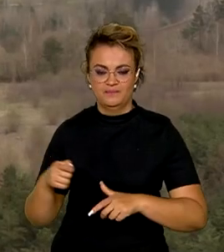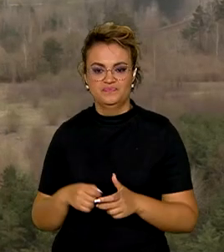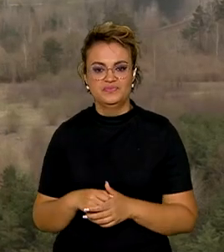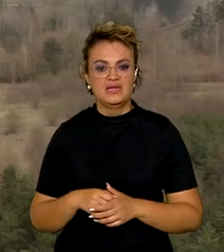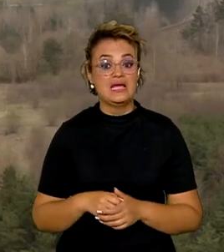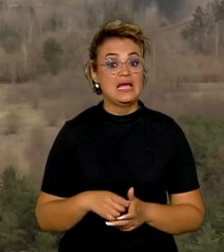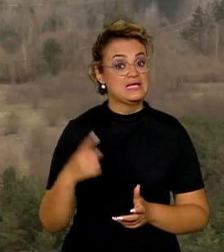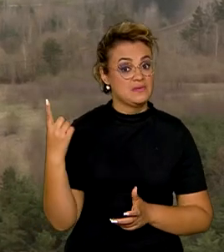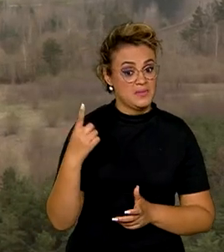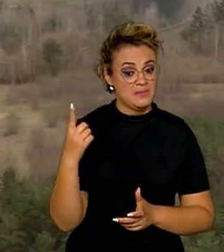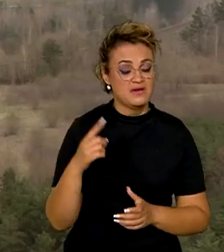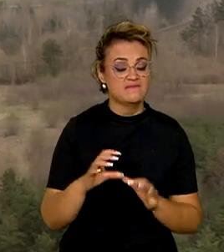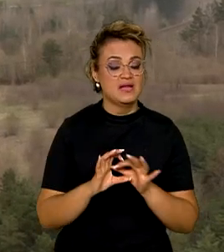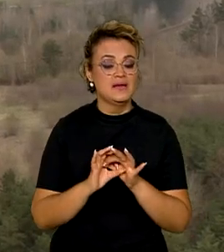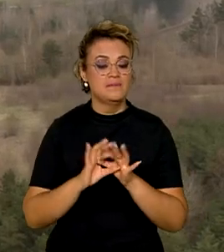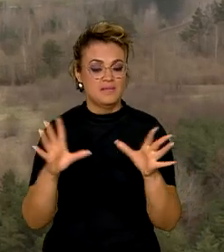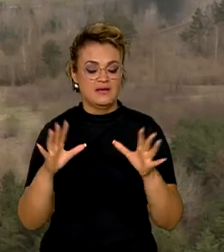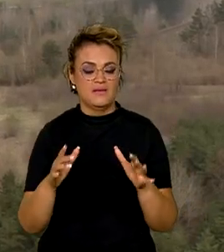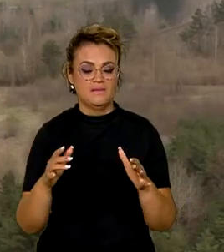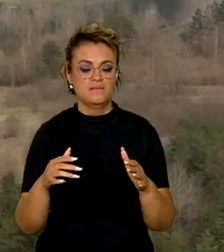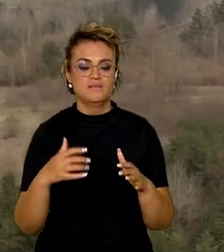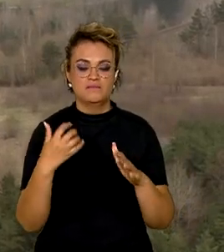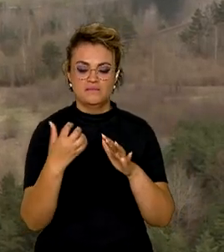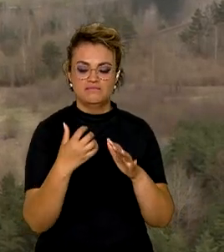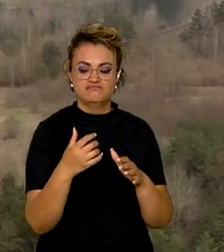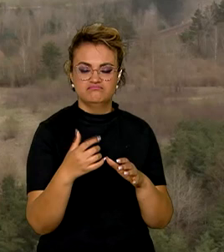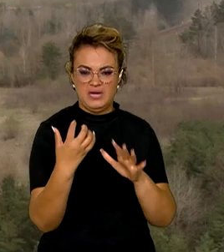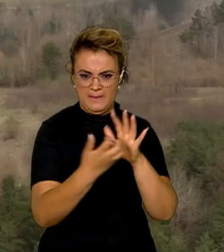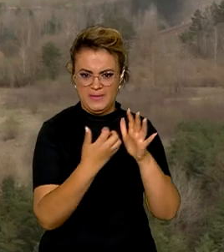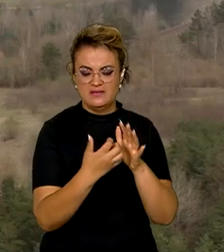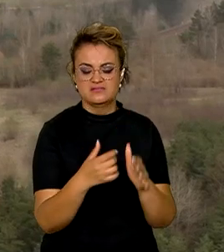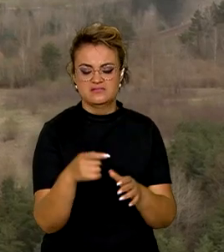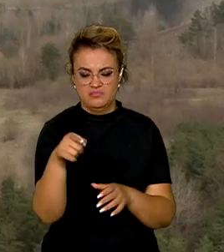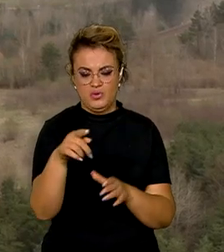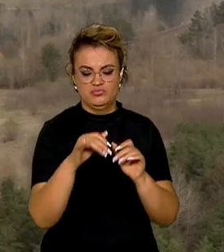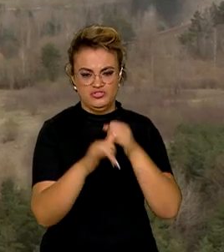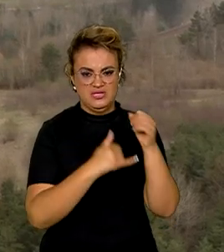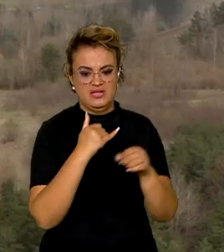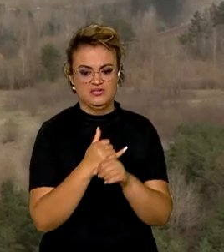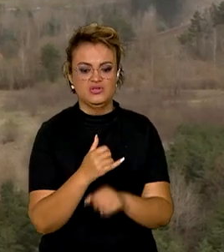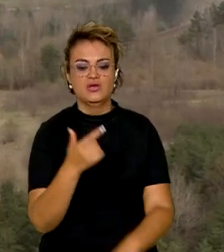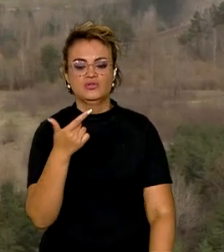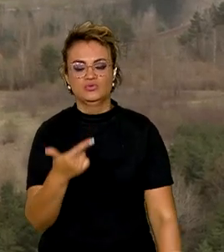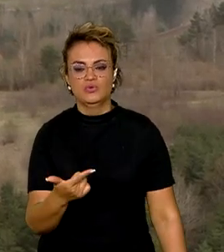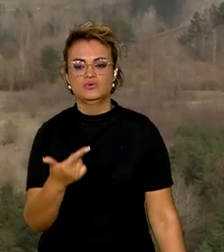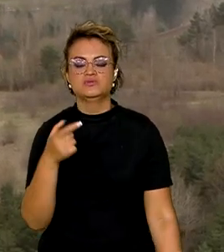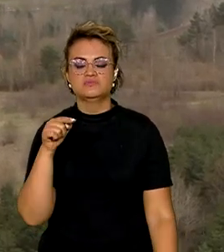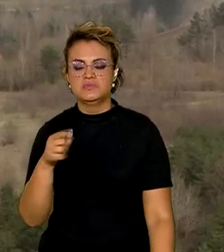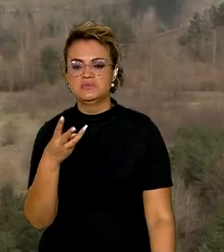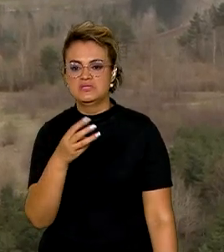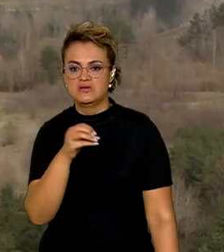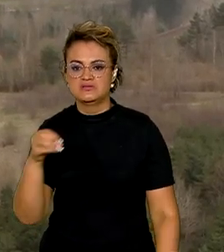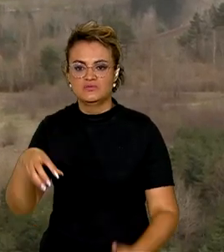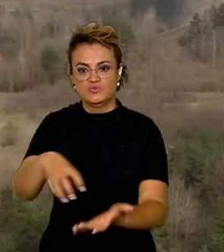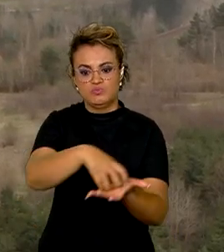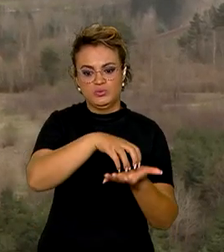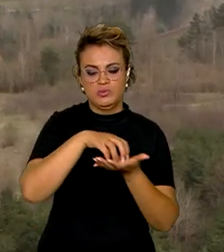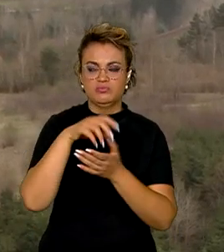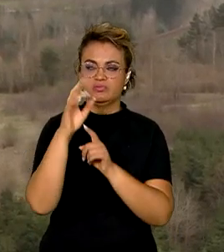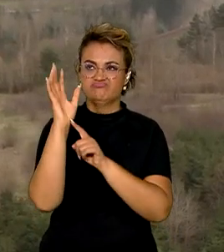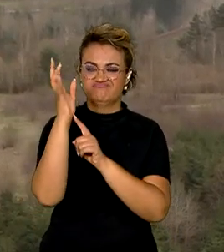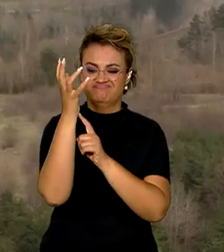primeira linha vai disponibilizar para as operadoras 2.315 pontos na região nordeste e alguns